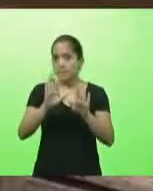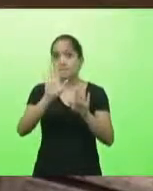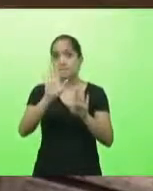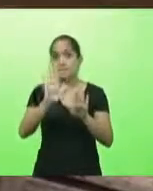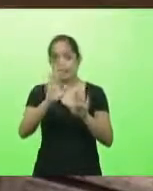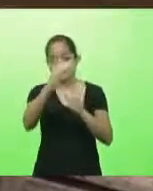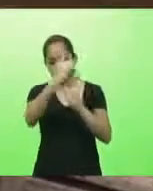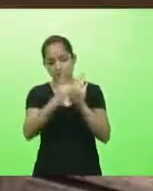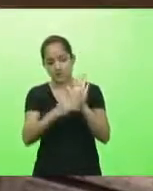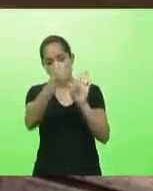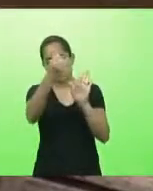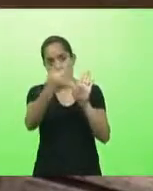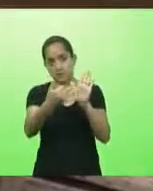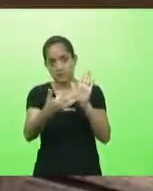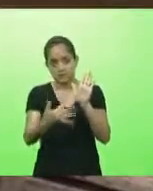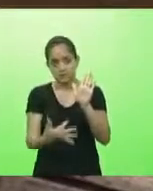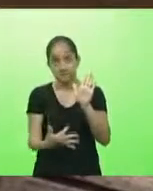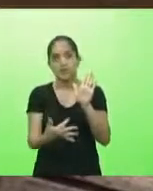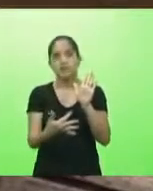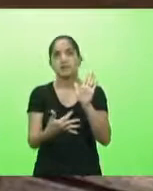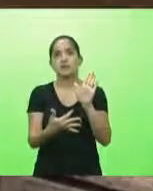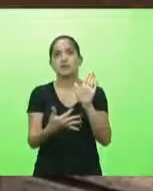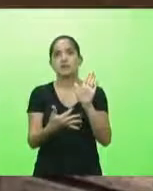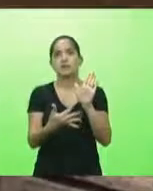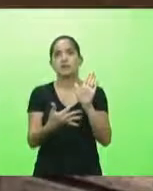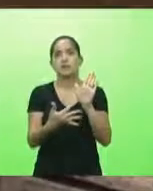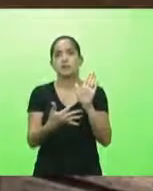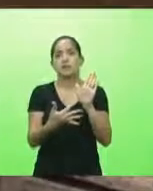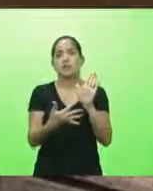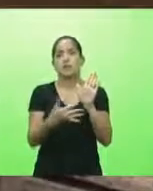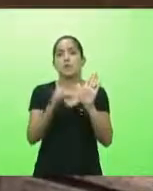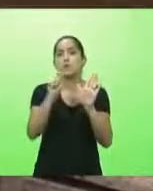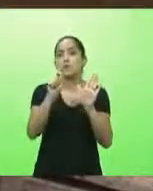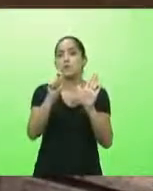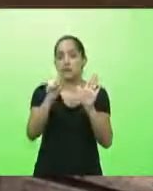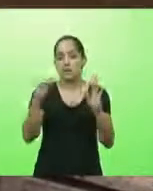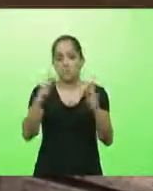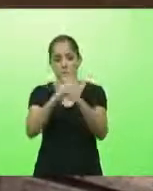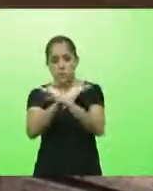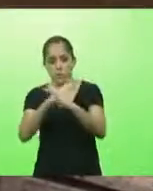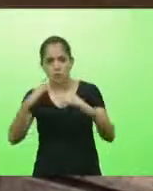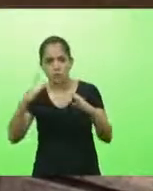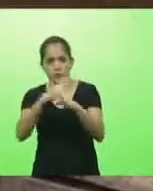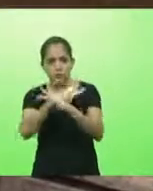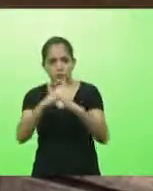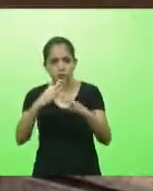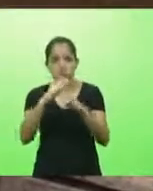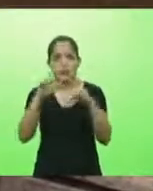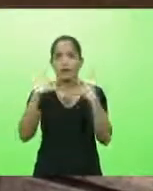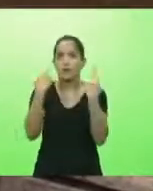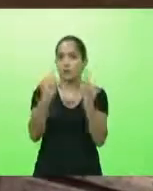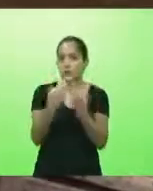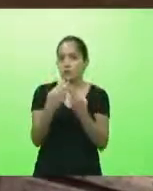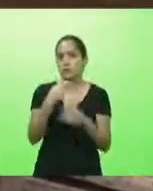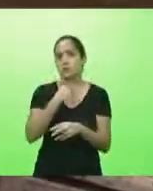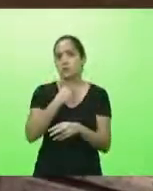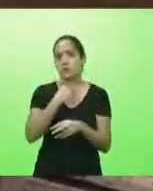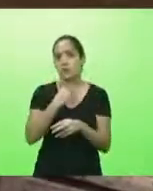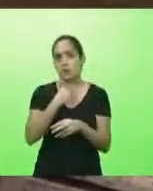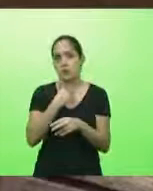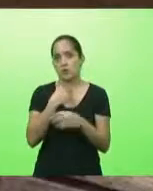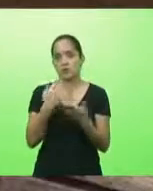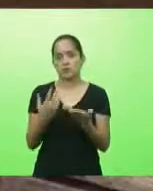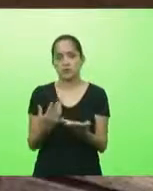decreto isso palavras do governador o que não pode é aglomeração e culto não pode ter a missa